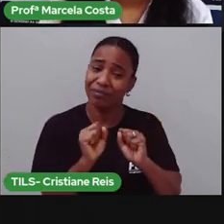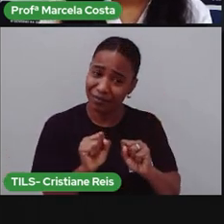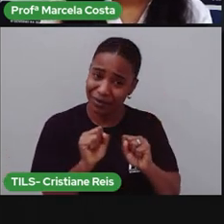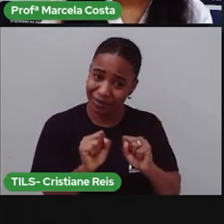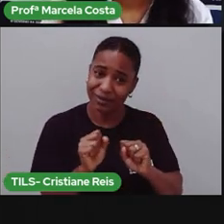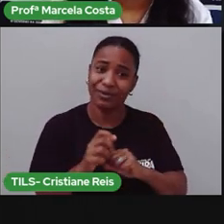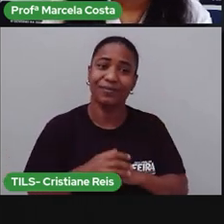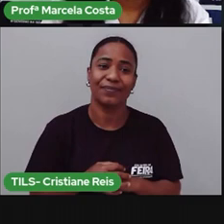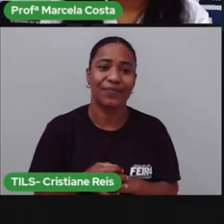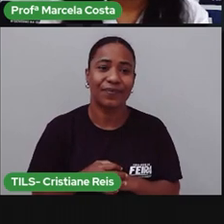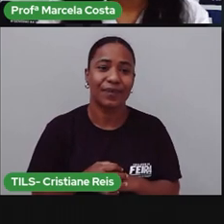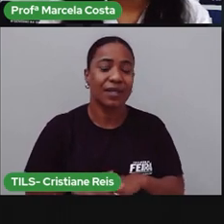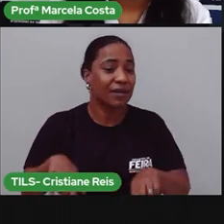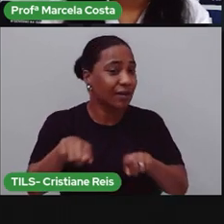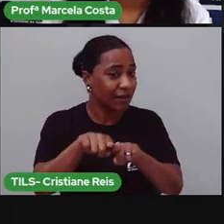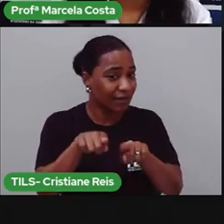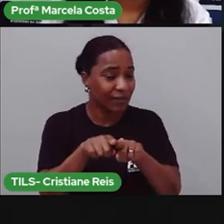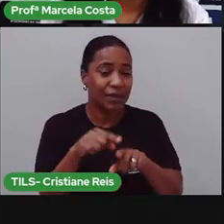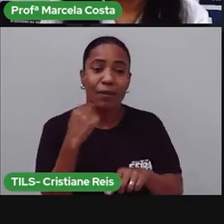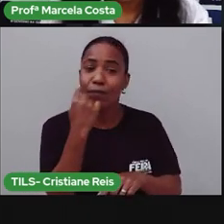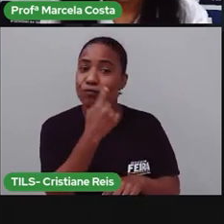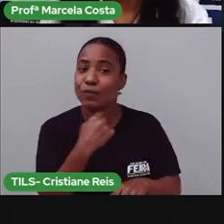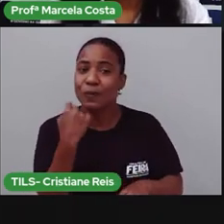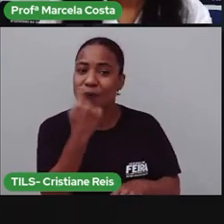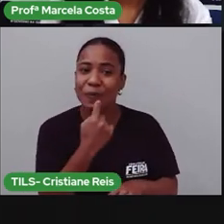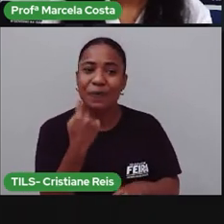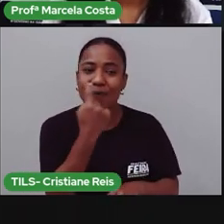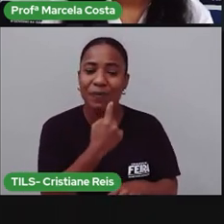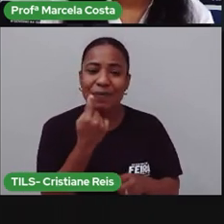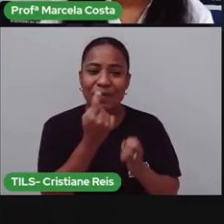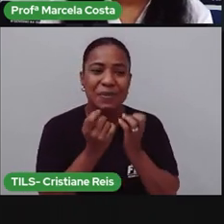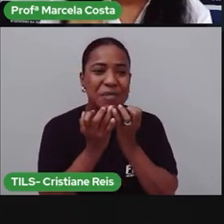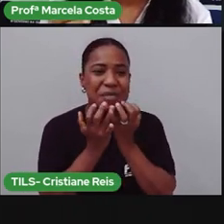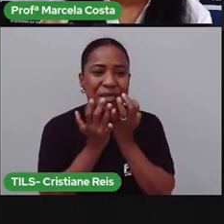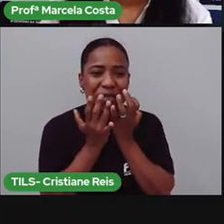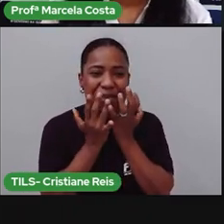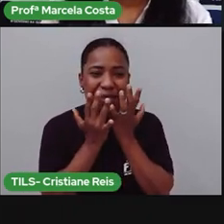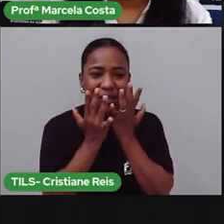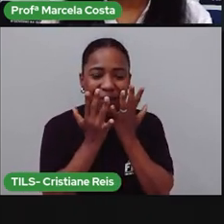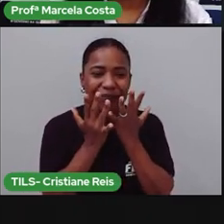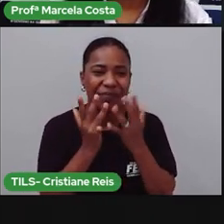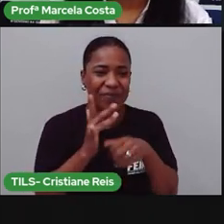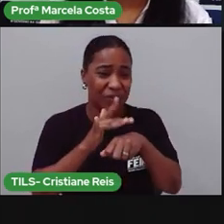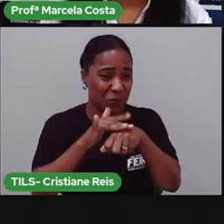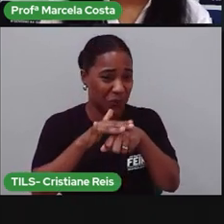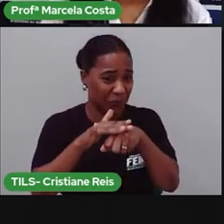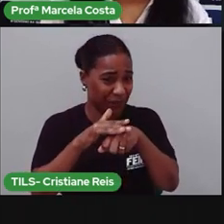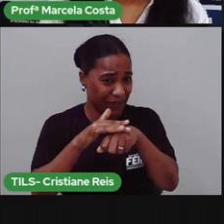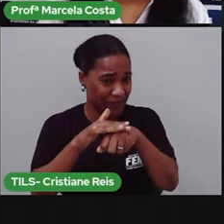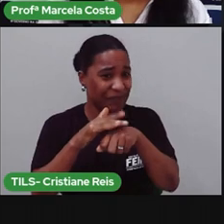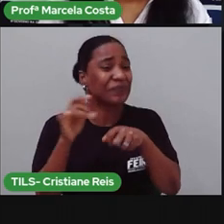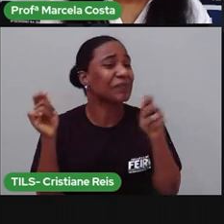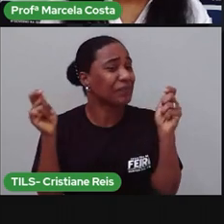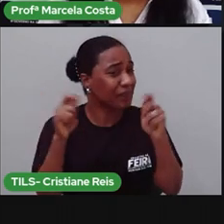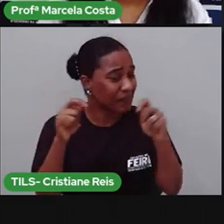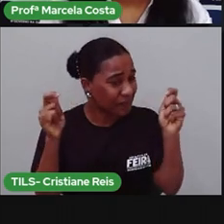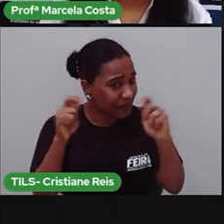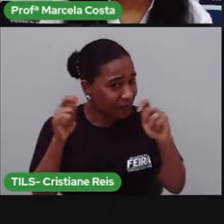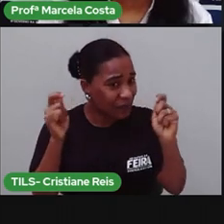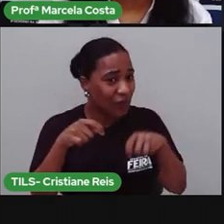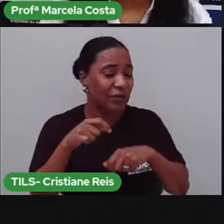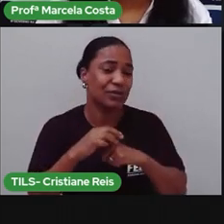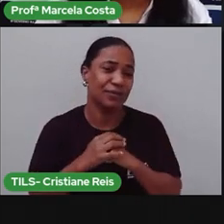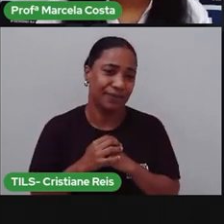Pode ter outra doença da boca, como o gendivite. Enfim, a higiene em si, ela